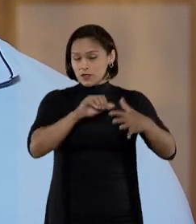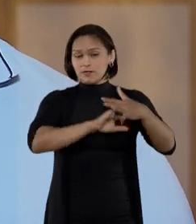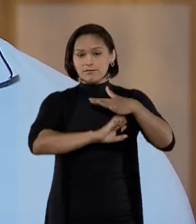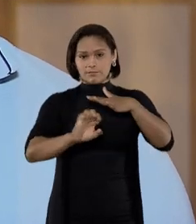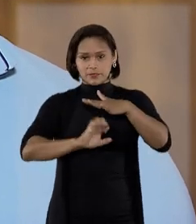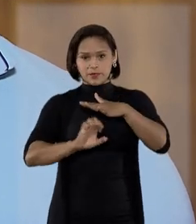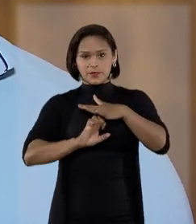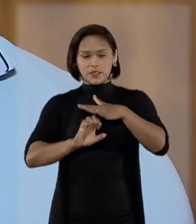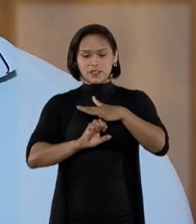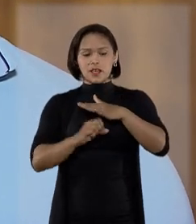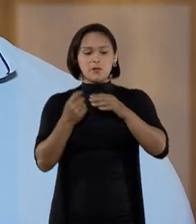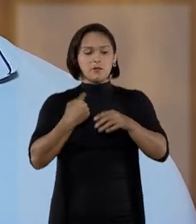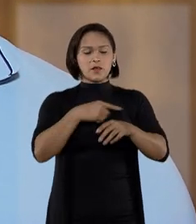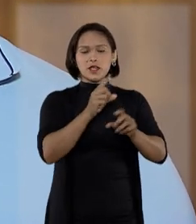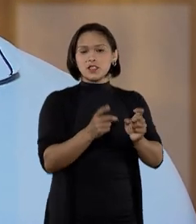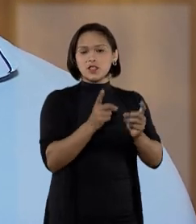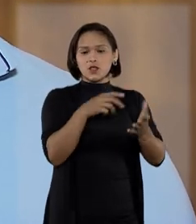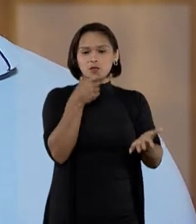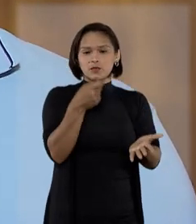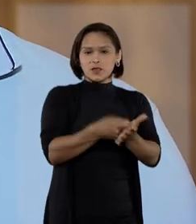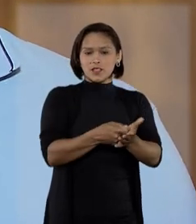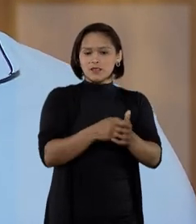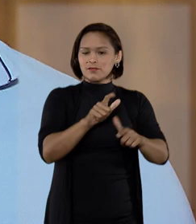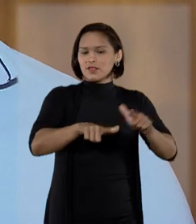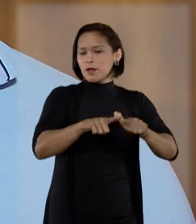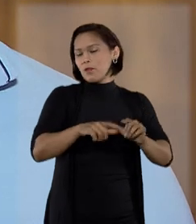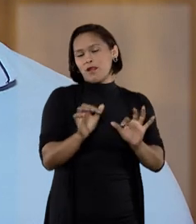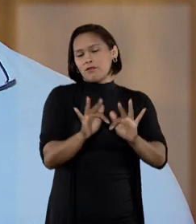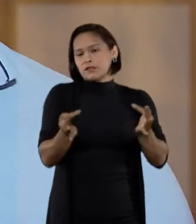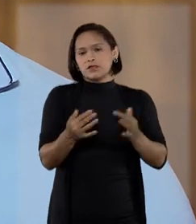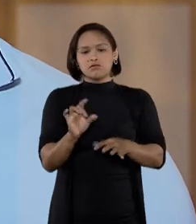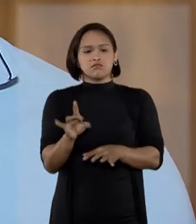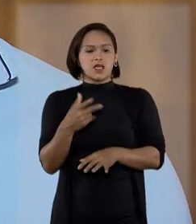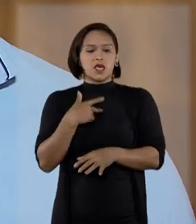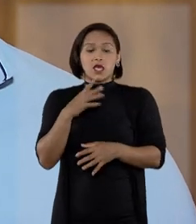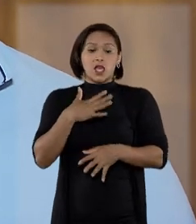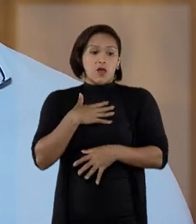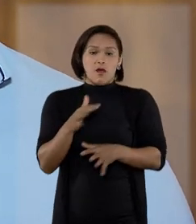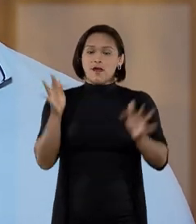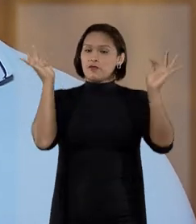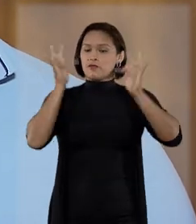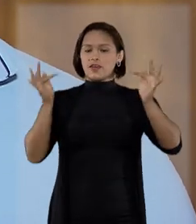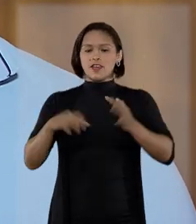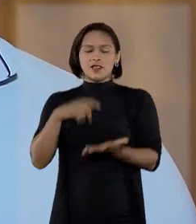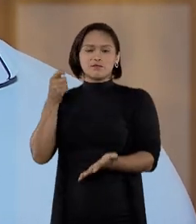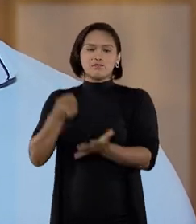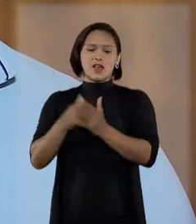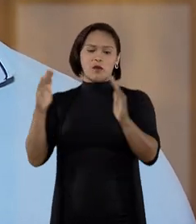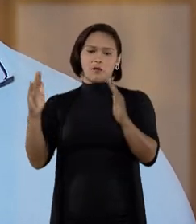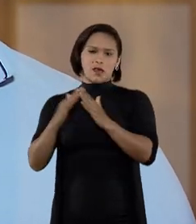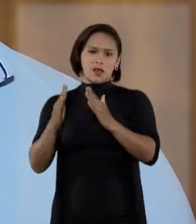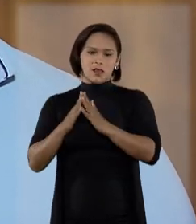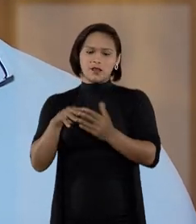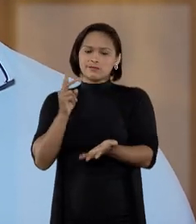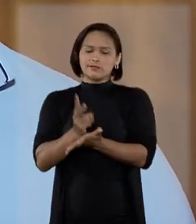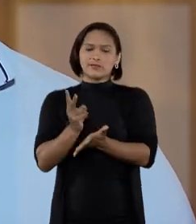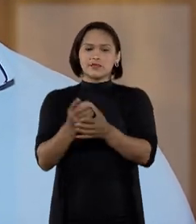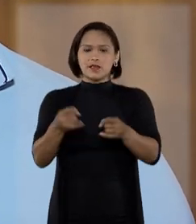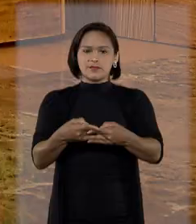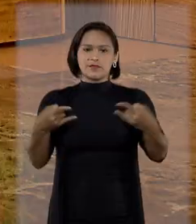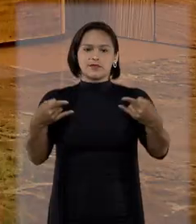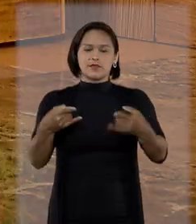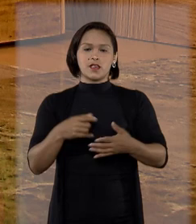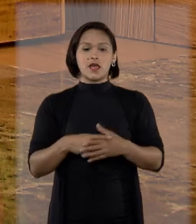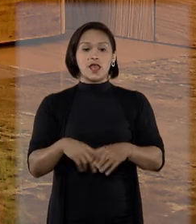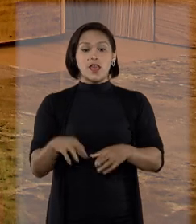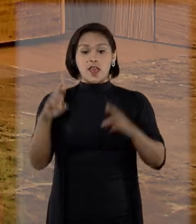empresa, no caso que eu comprei o imóvel, trabalhava desse jeito somente. E eu, na empolgação, querendo fechar o imóvel, dei os cheques.